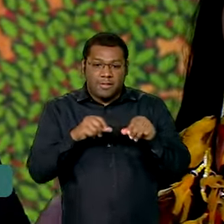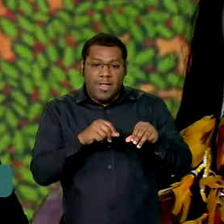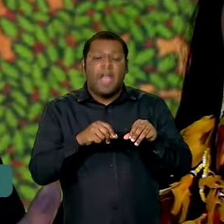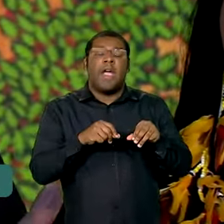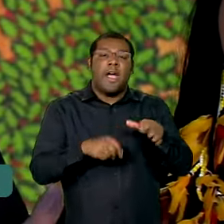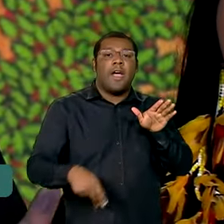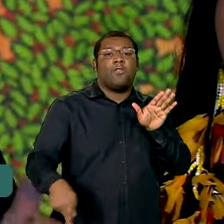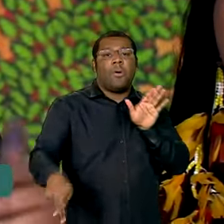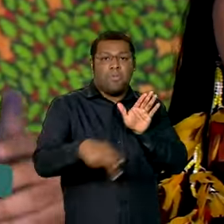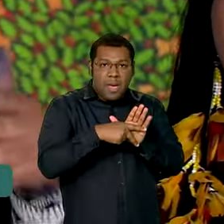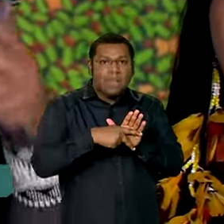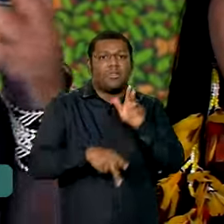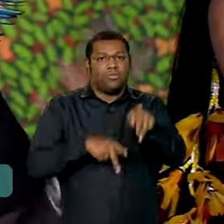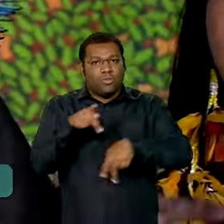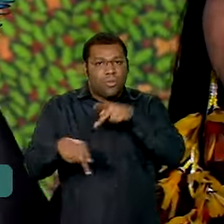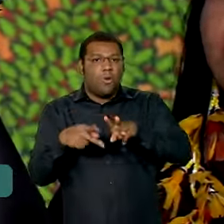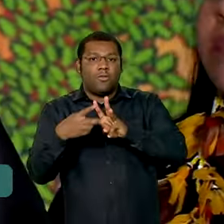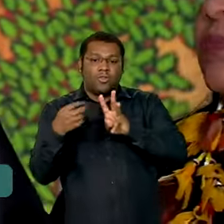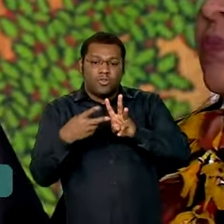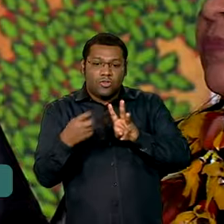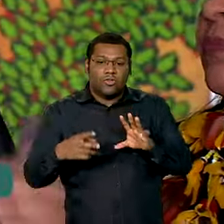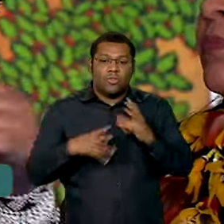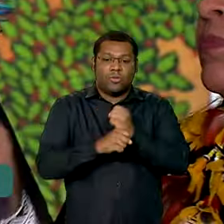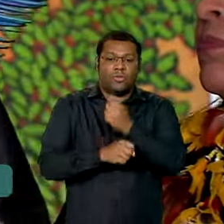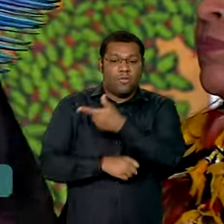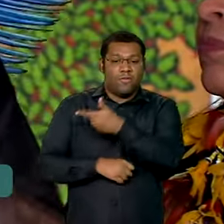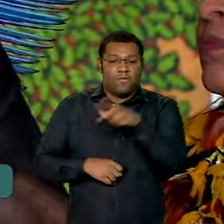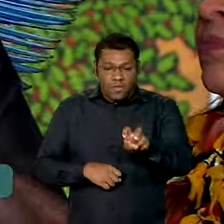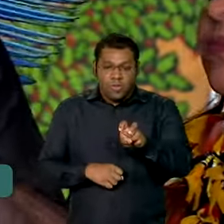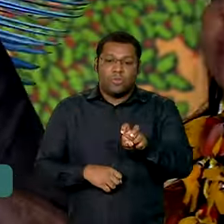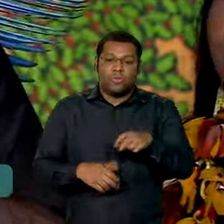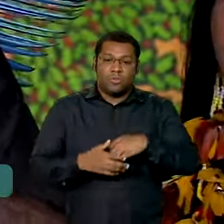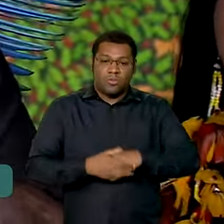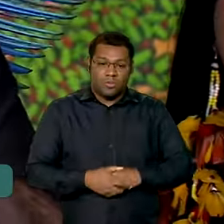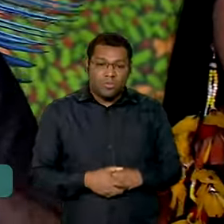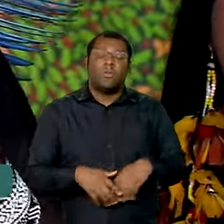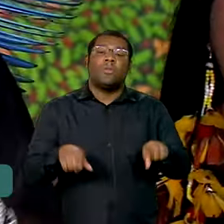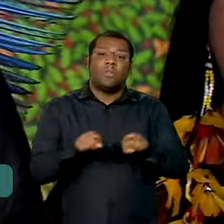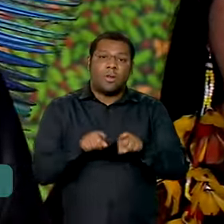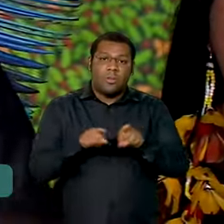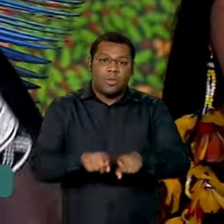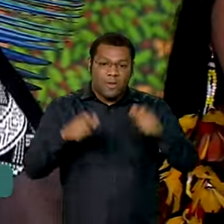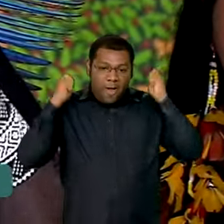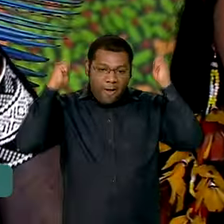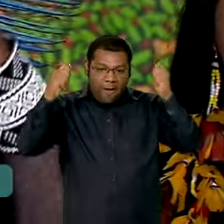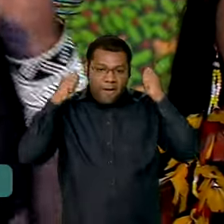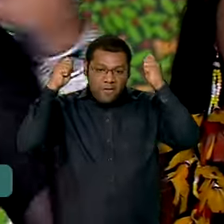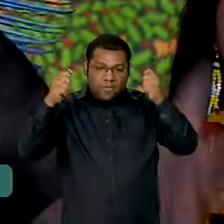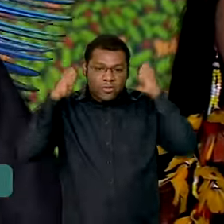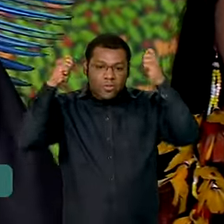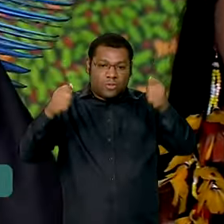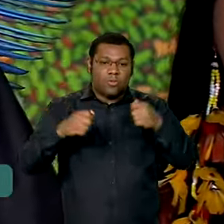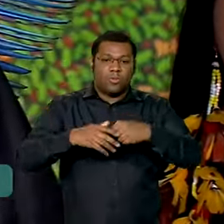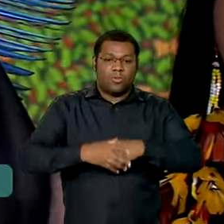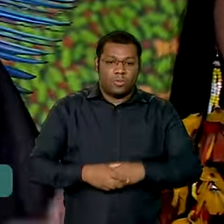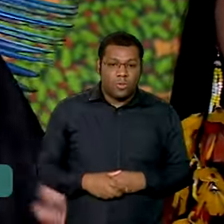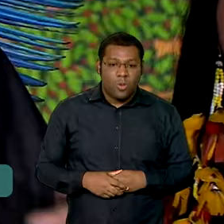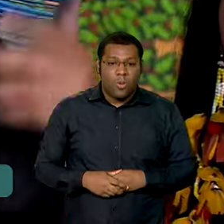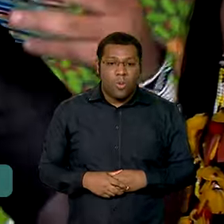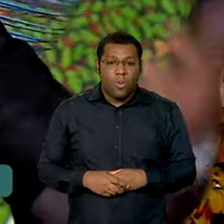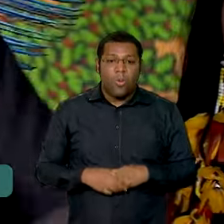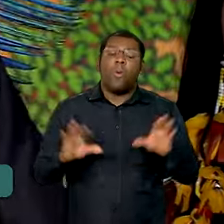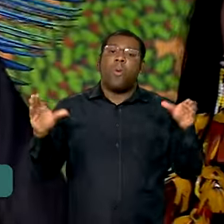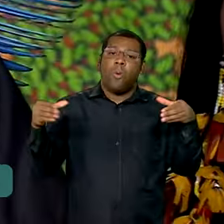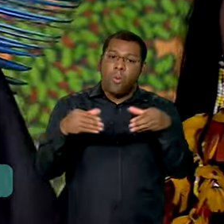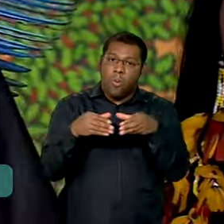com portaria declaratórias para serem declaradas, mas sim que haja uma força-tarefa para, de uma vez por todas, gente consiga